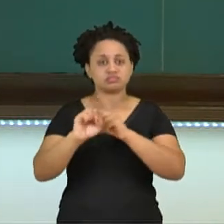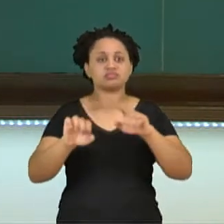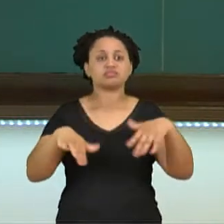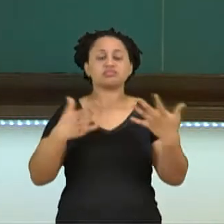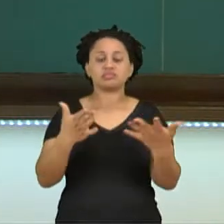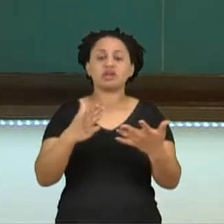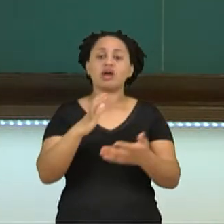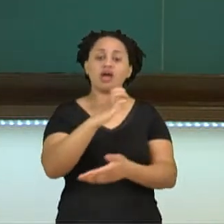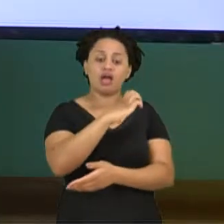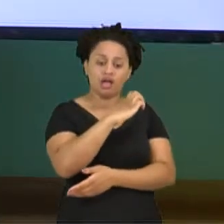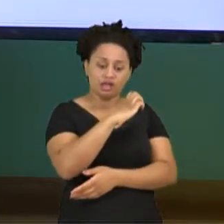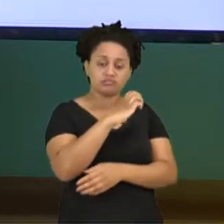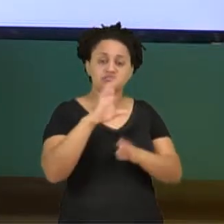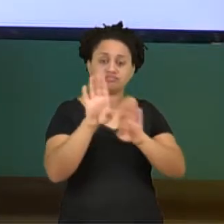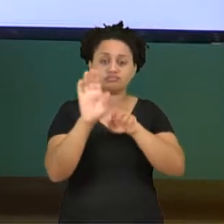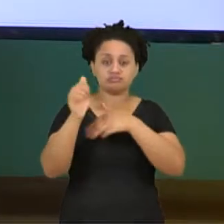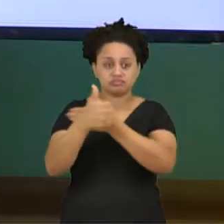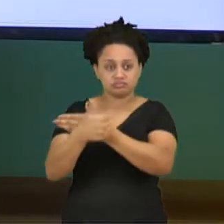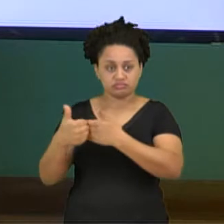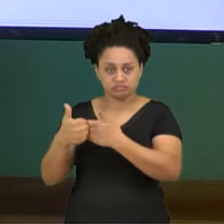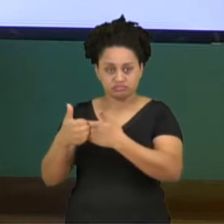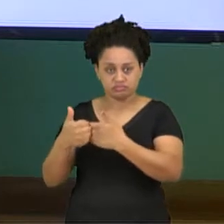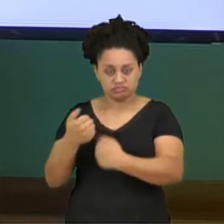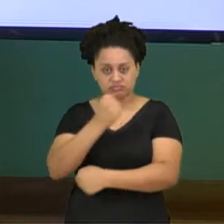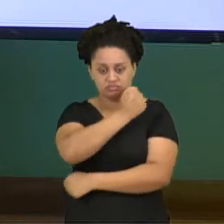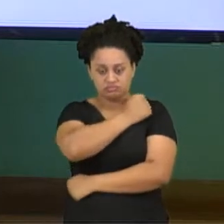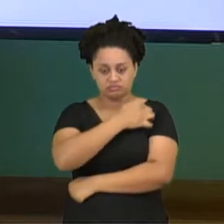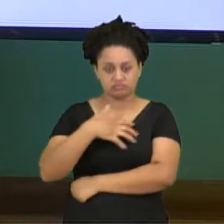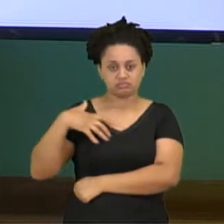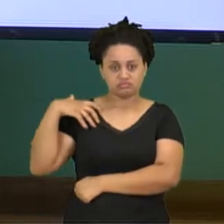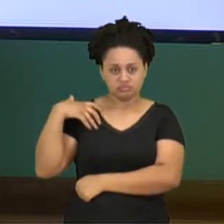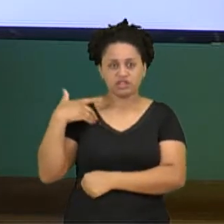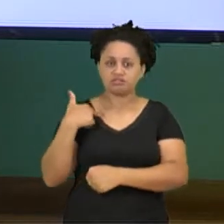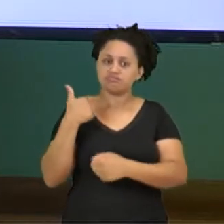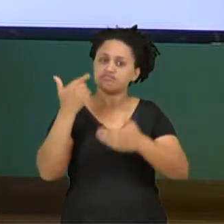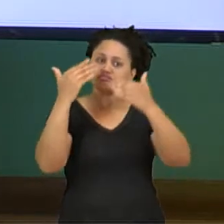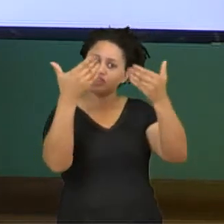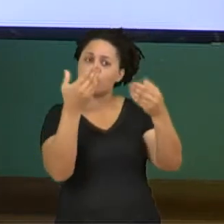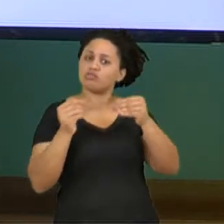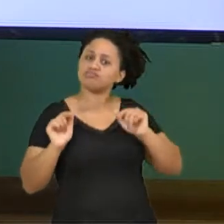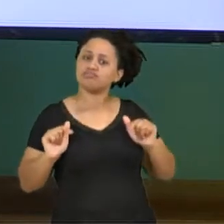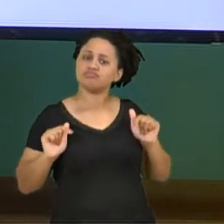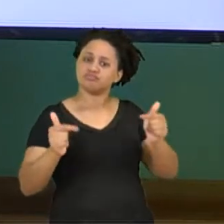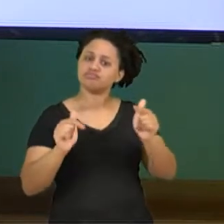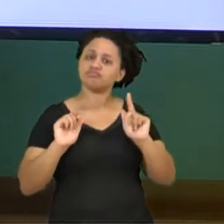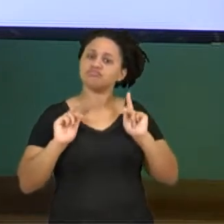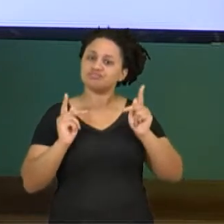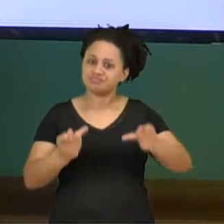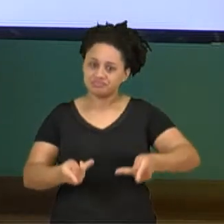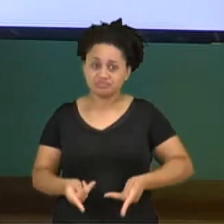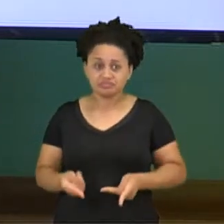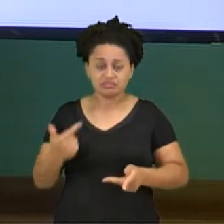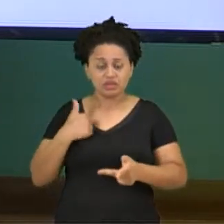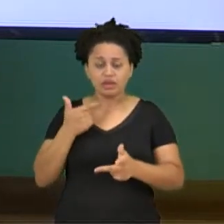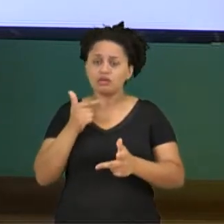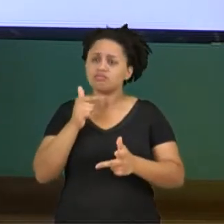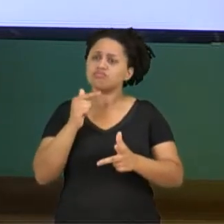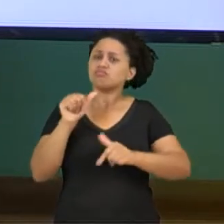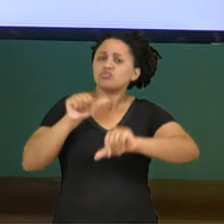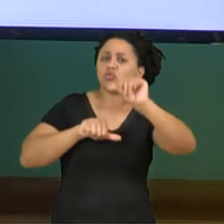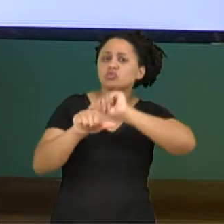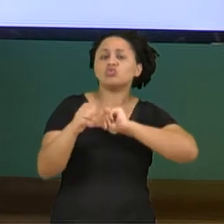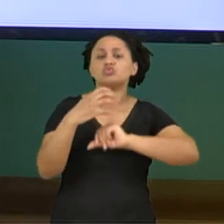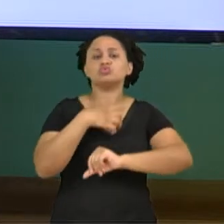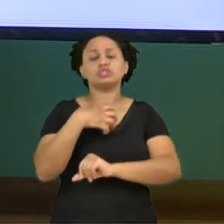Ética e moral. Aristóteles fez uma análise do agir humano que marcou decisivamente o modo de pensar